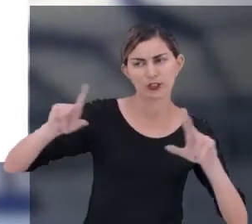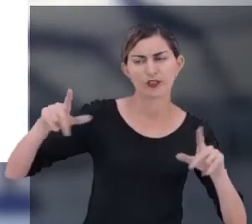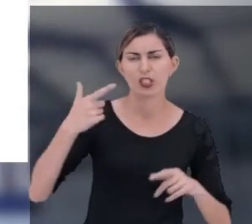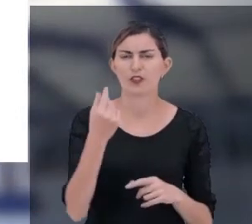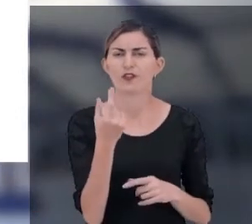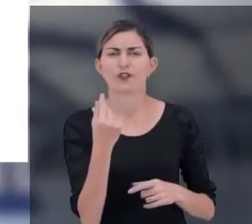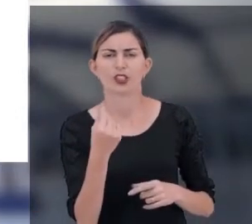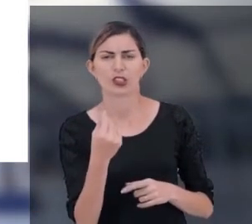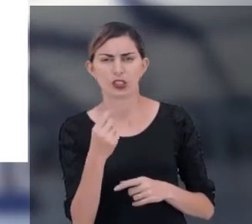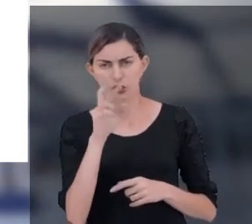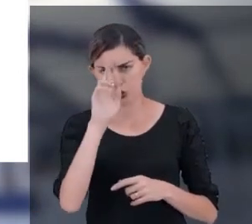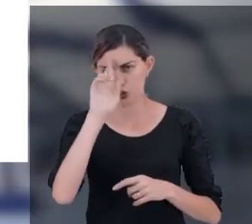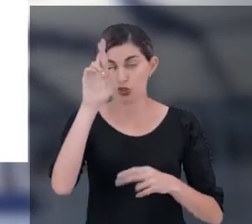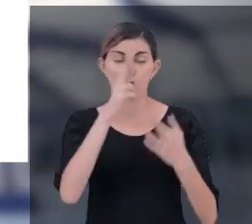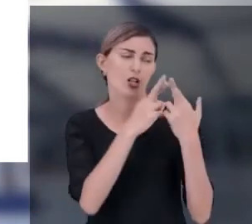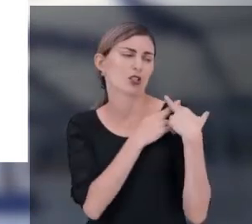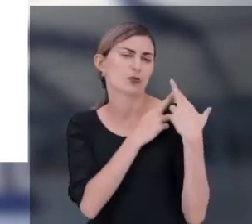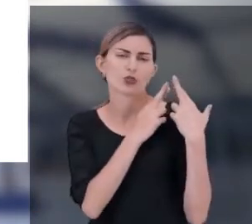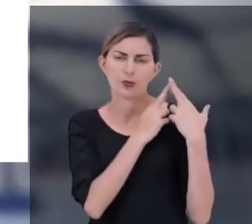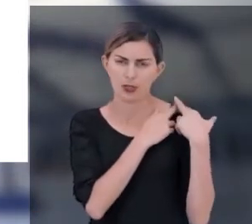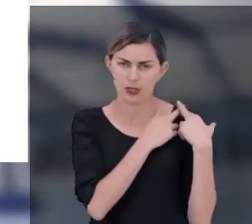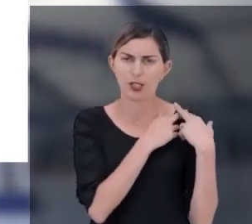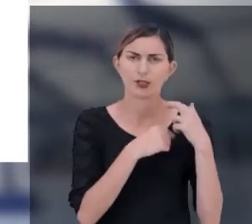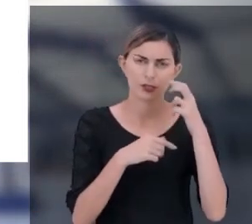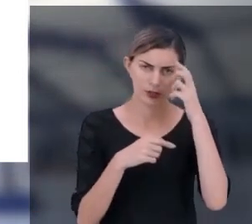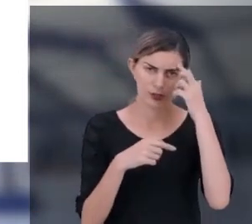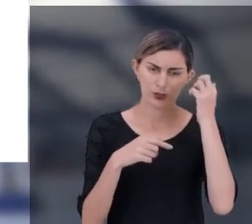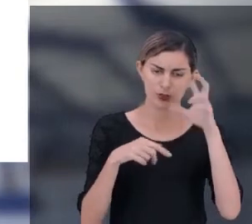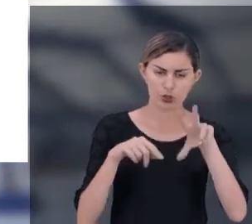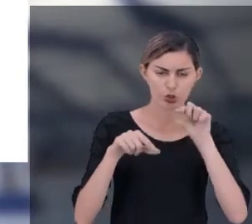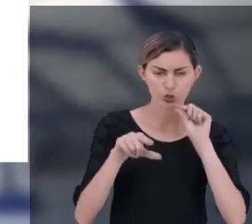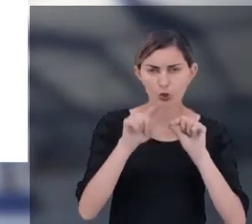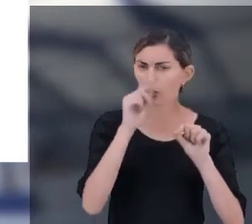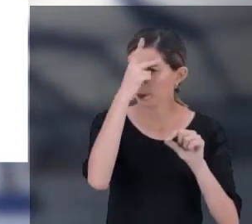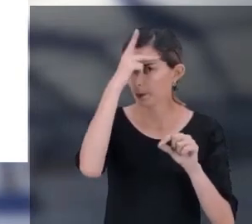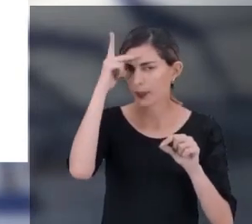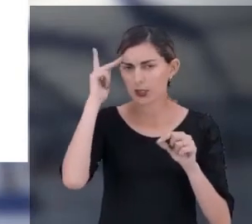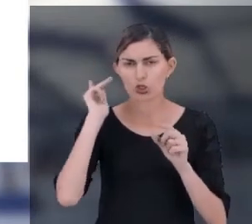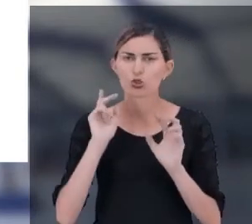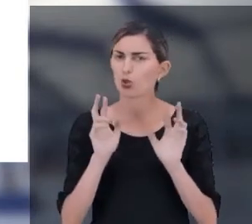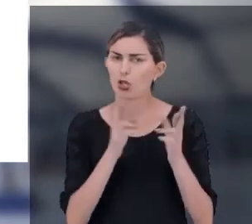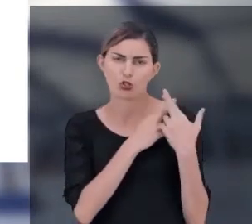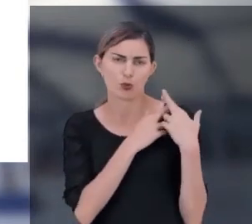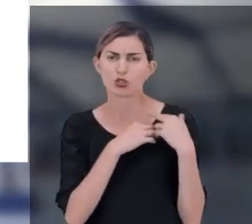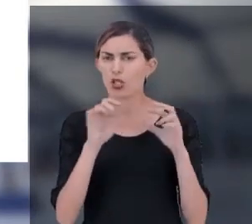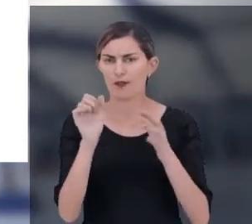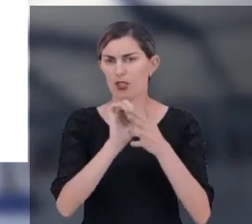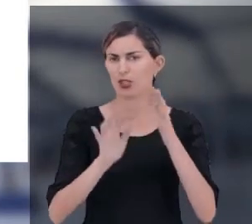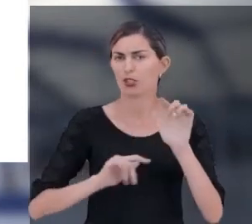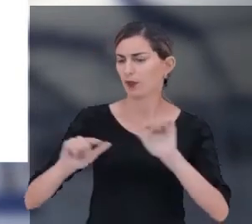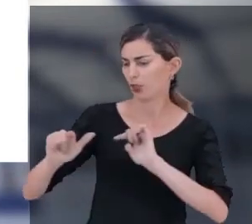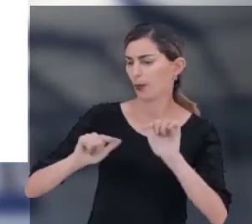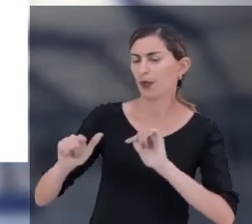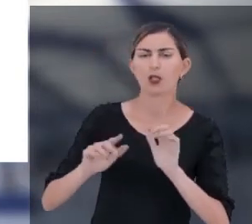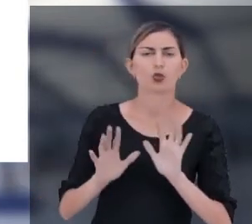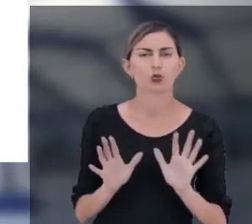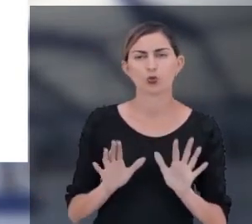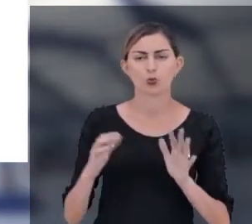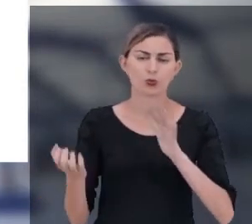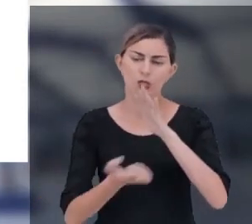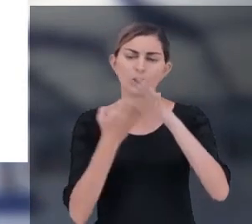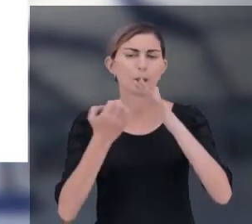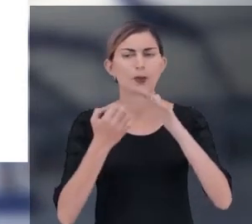o empregador terá por responsabilidade designar alguém para desenvolver essa atividade. Ou seja,